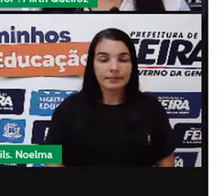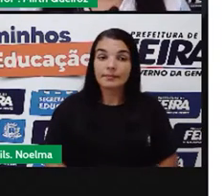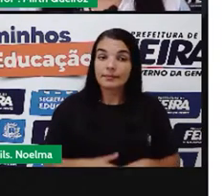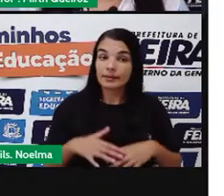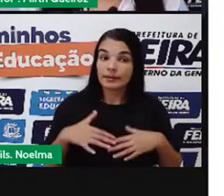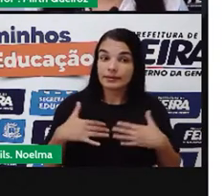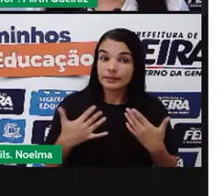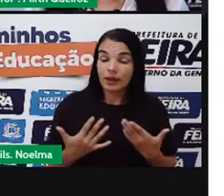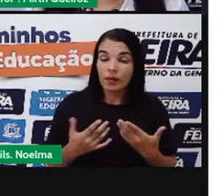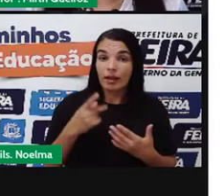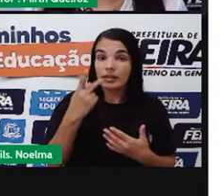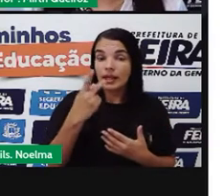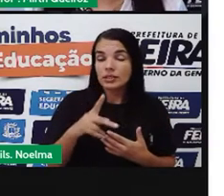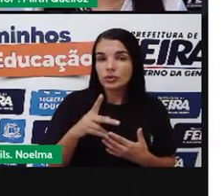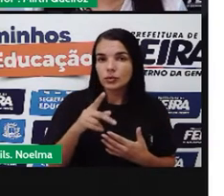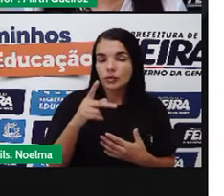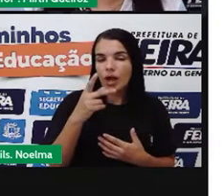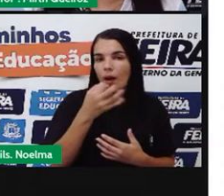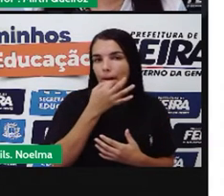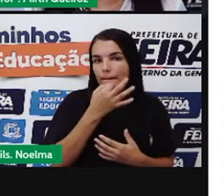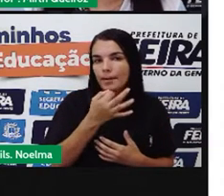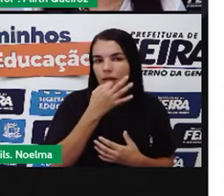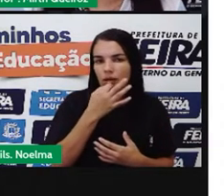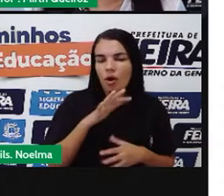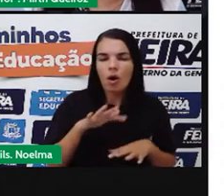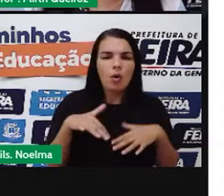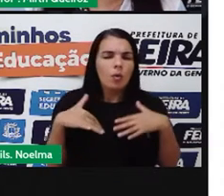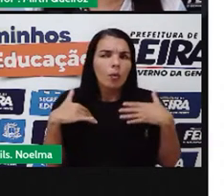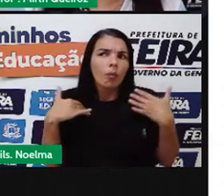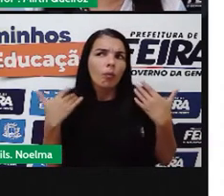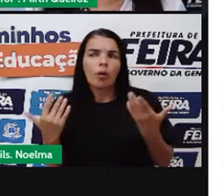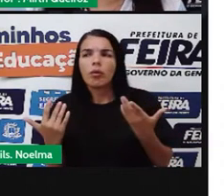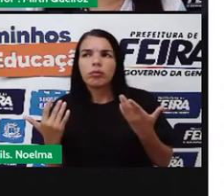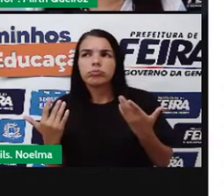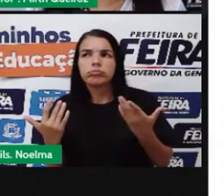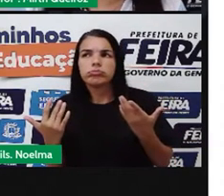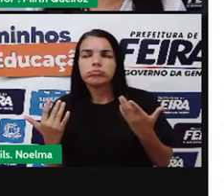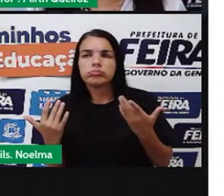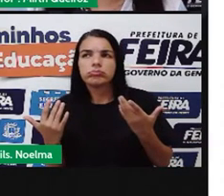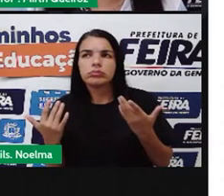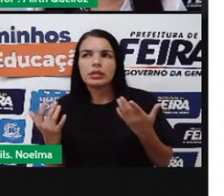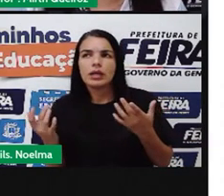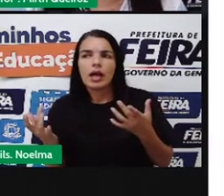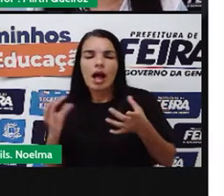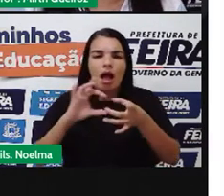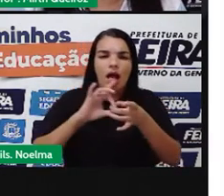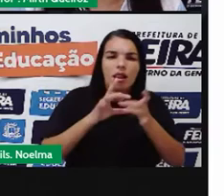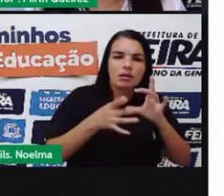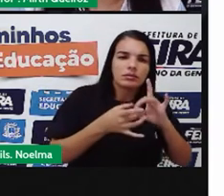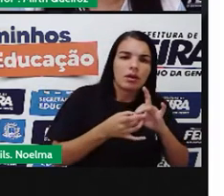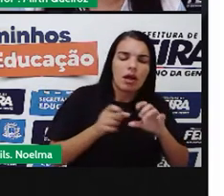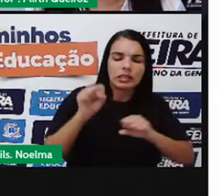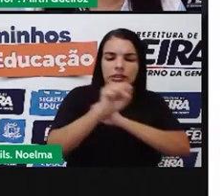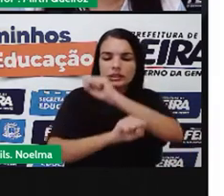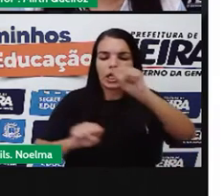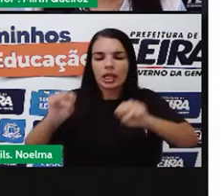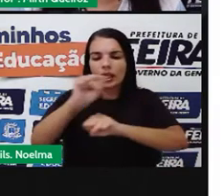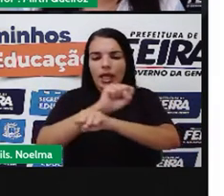Na sua opinião, qual a relação entre saneamento básico e qualidade de vida?